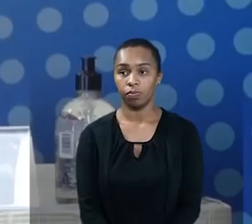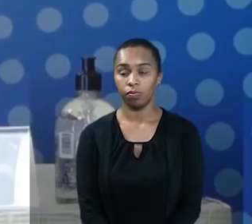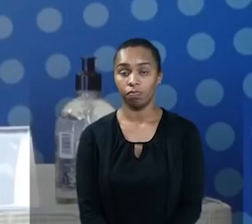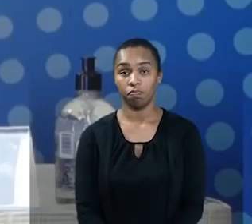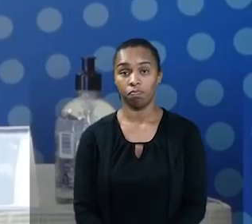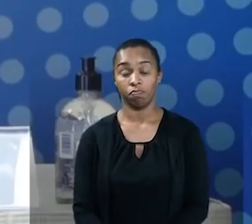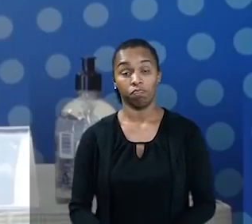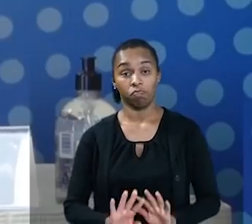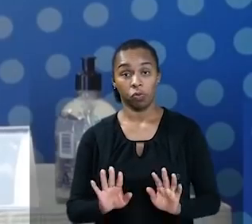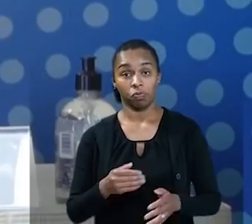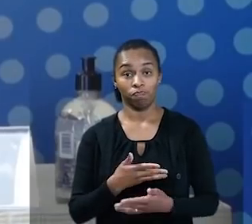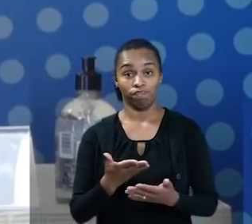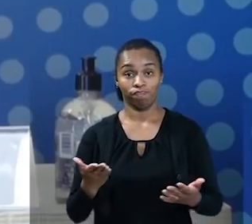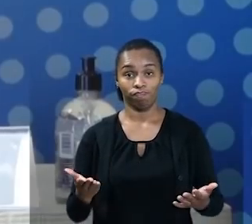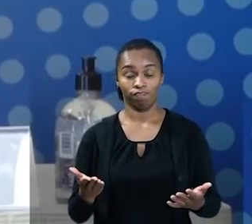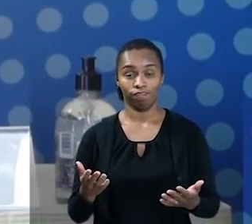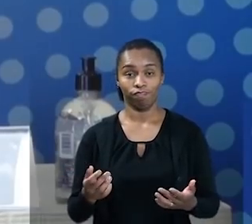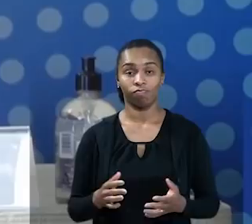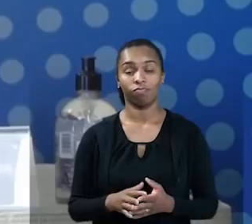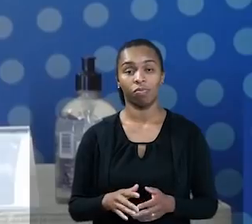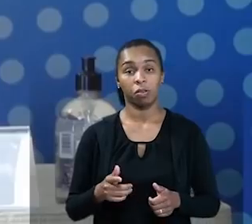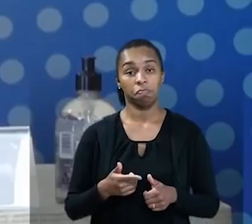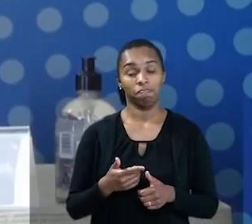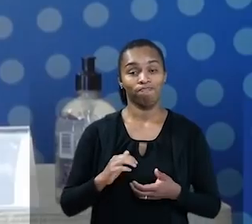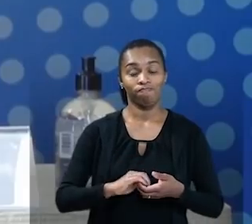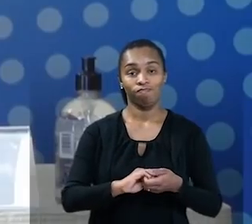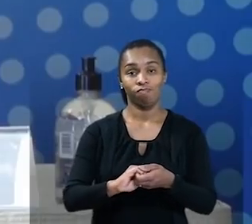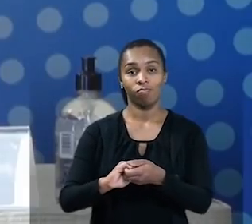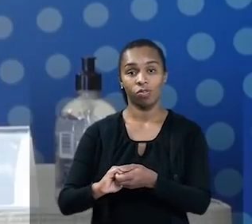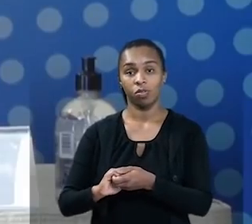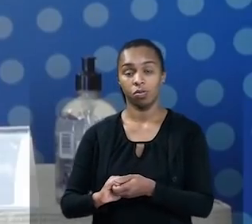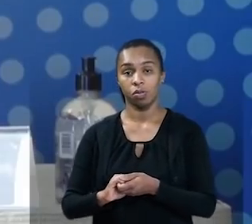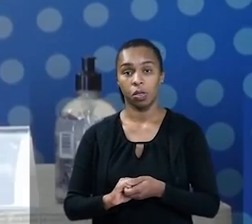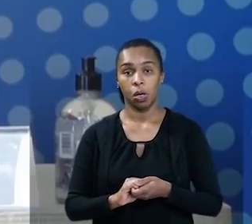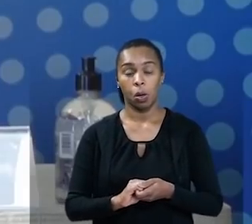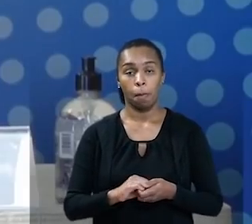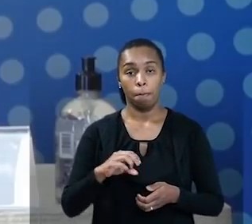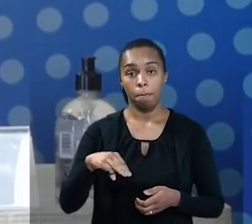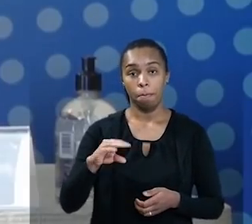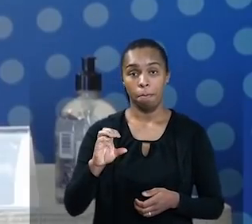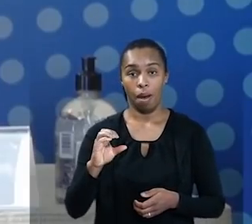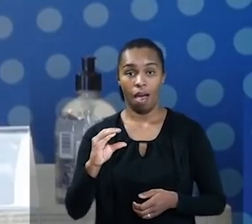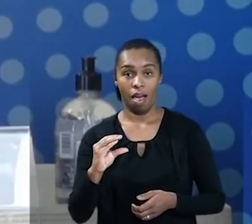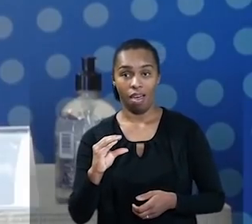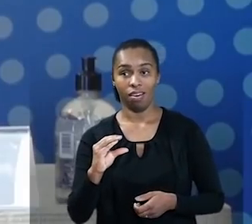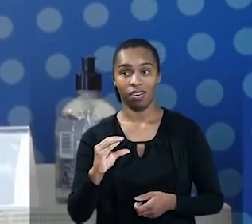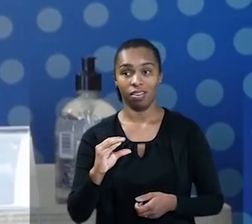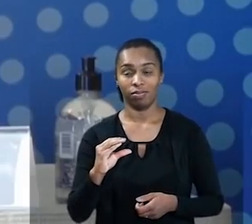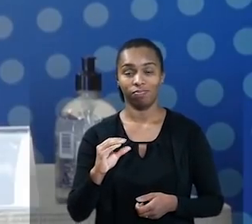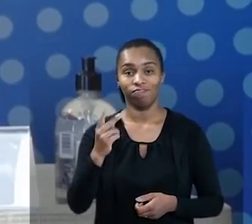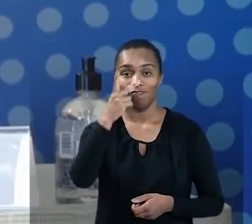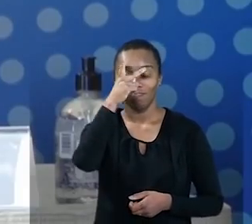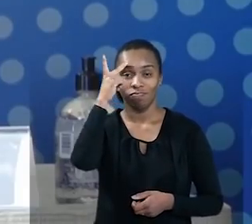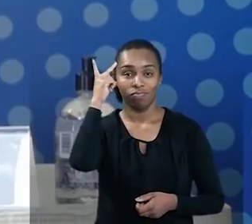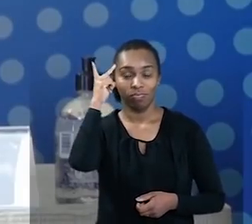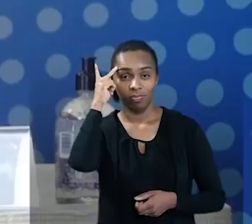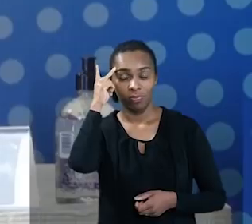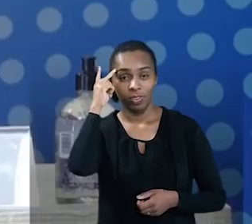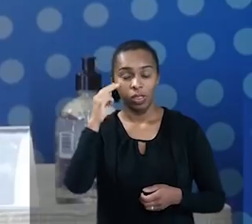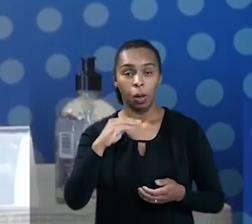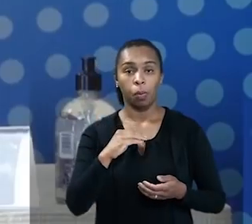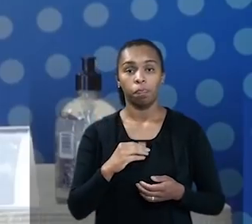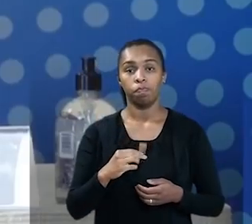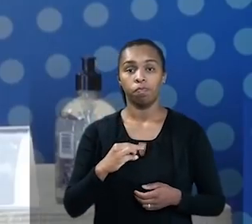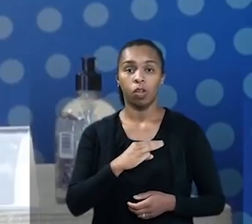Olá a todos. Eu queria primeiramente cumprimentar o Ministério da Educação, na pessoa do senhor